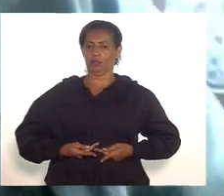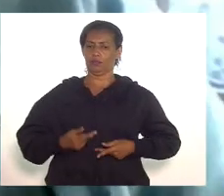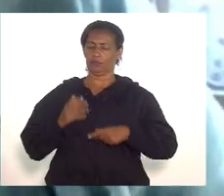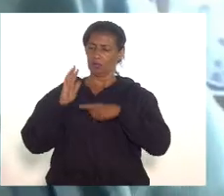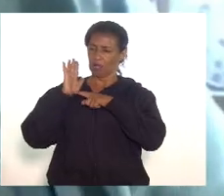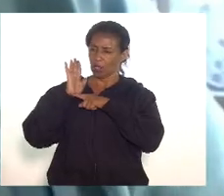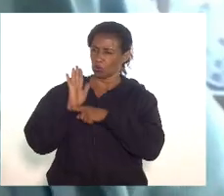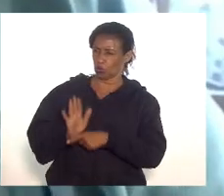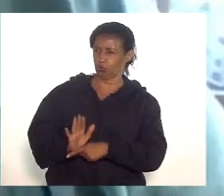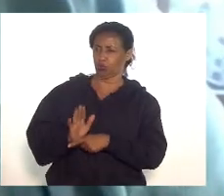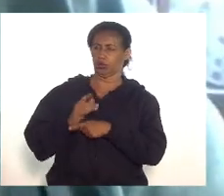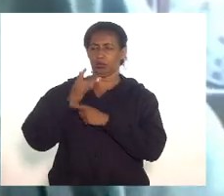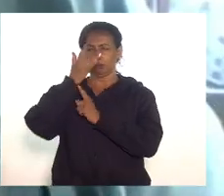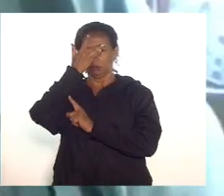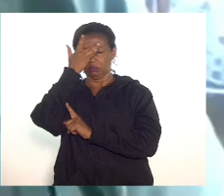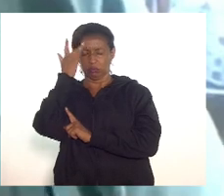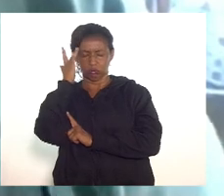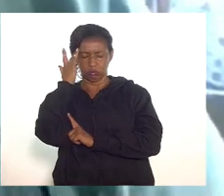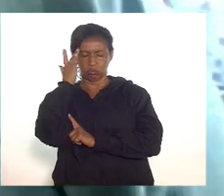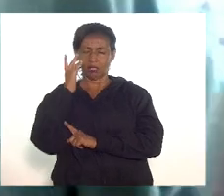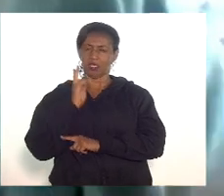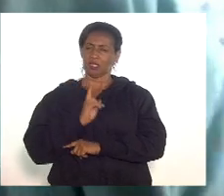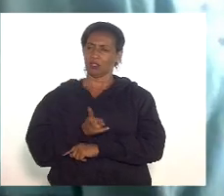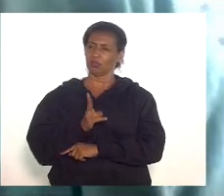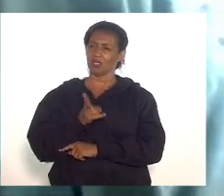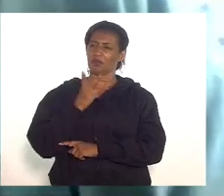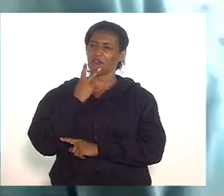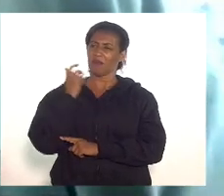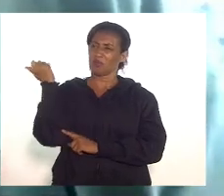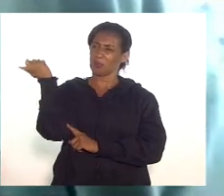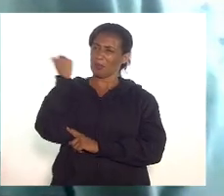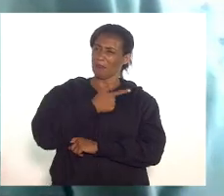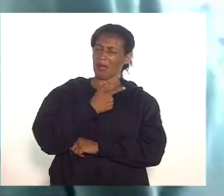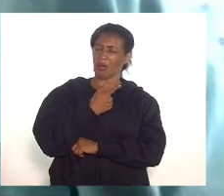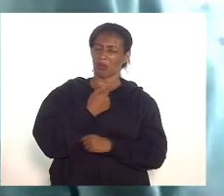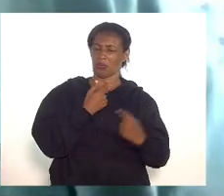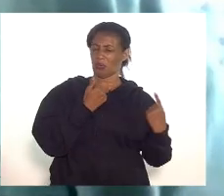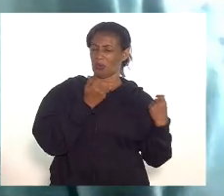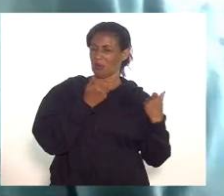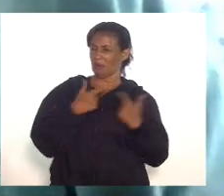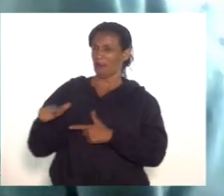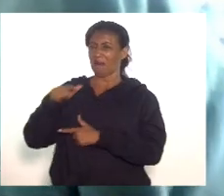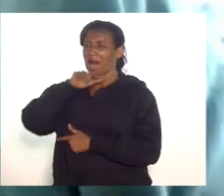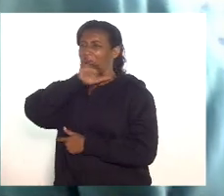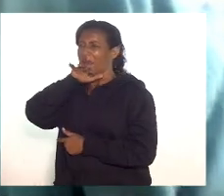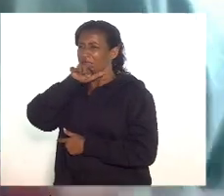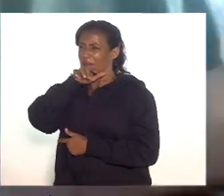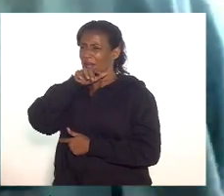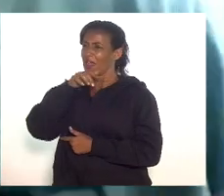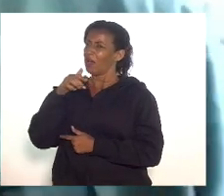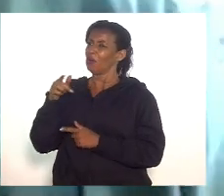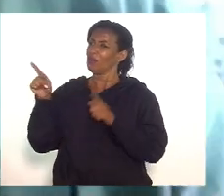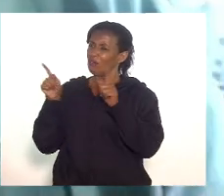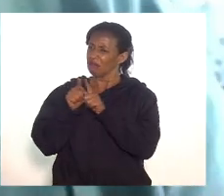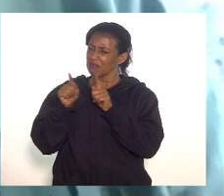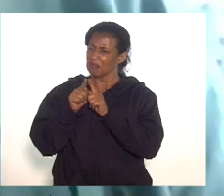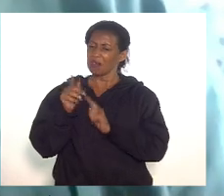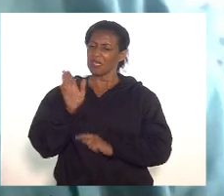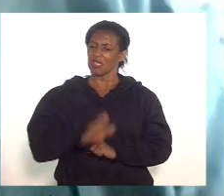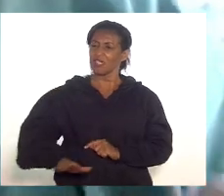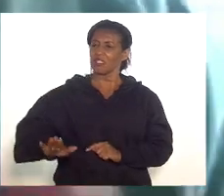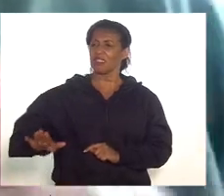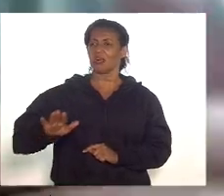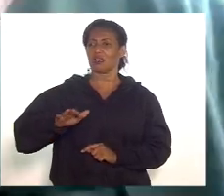tolerante. Eu sempre digo que as pessoas que maltratam os animais acabam também maltratando crianças de rua,